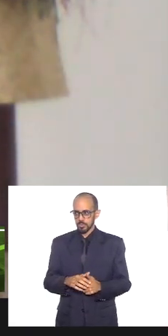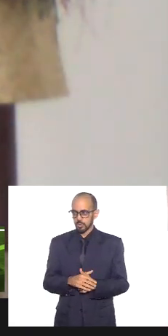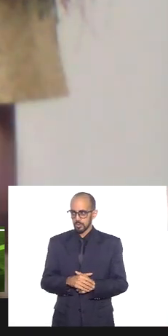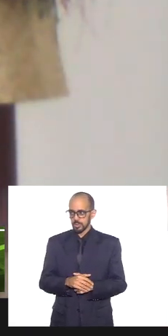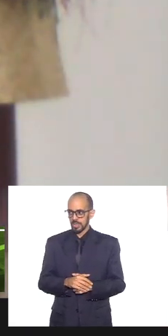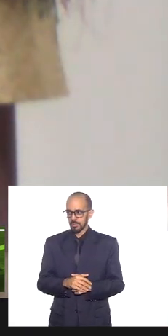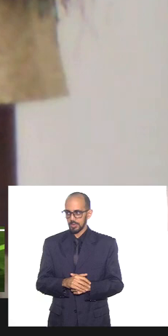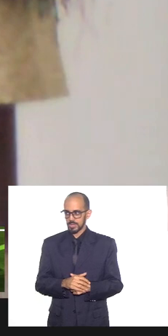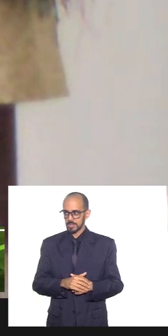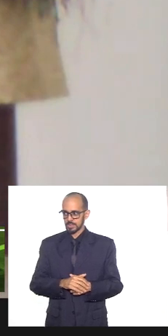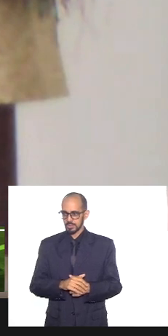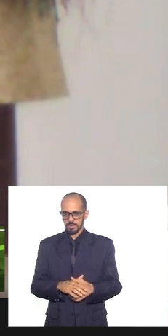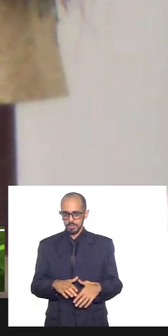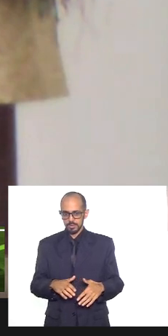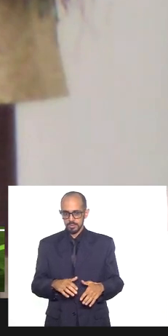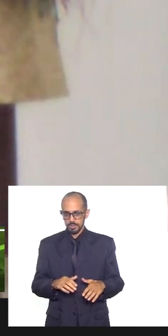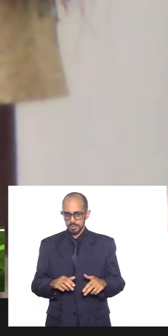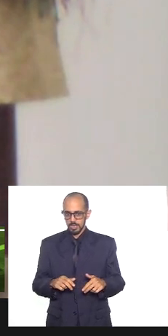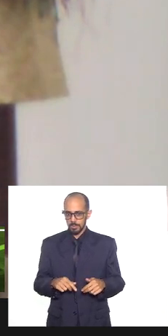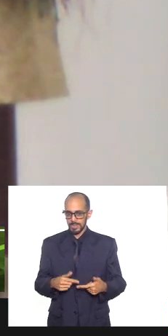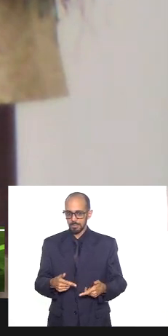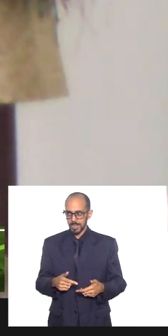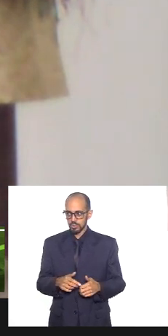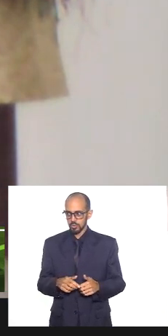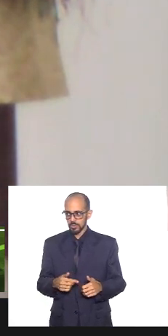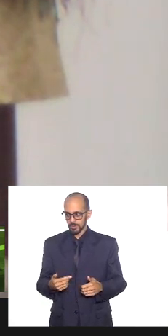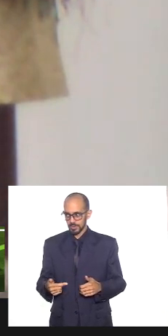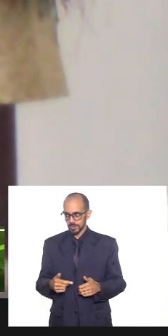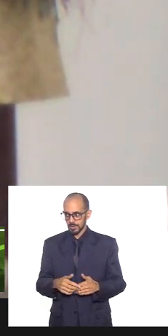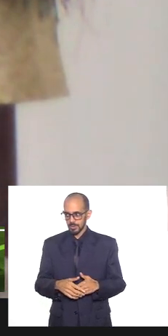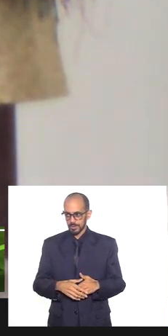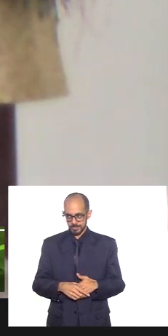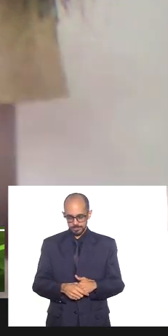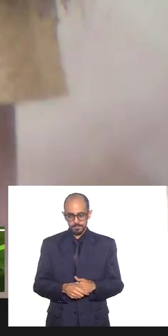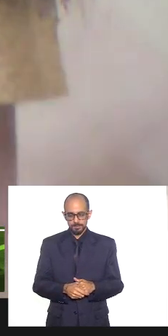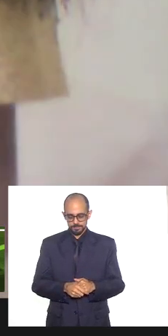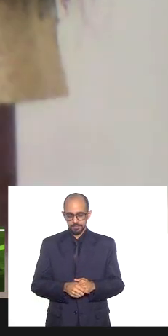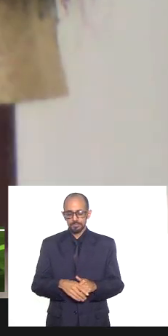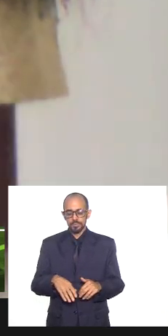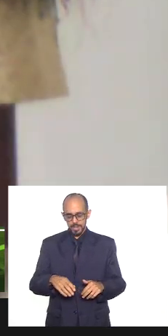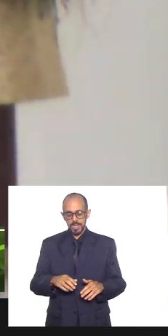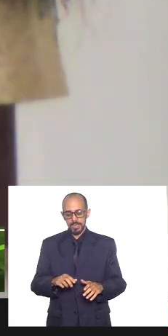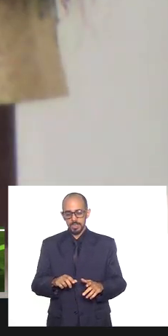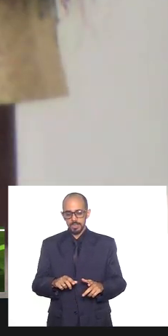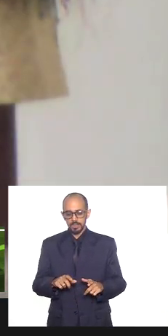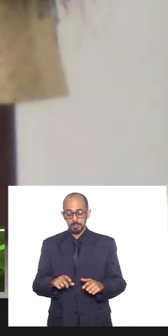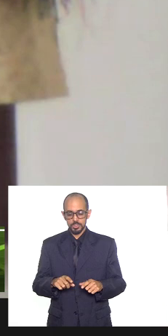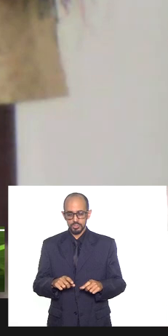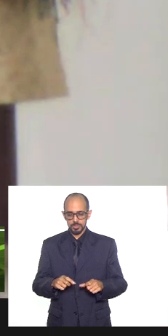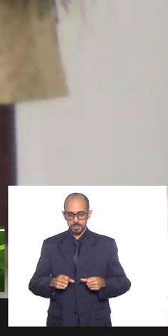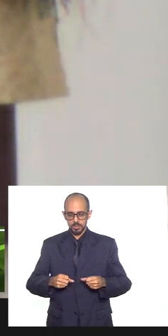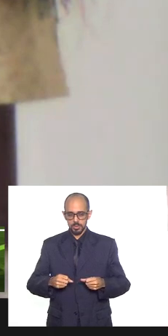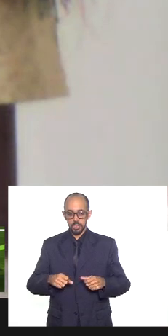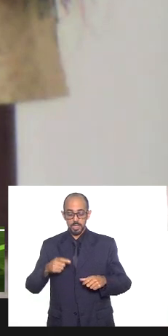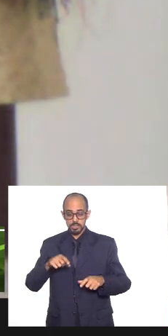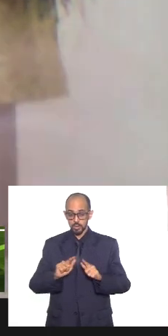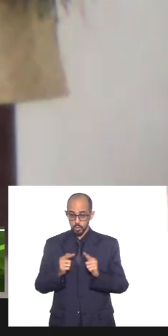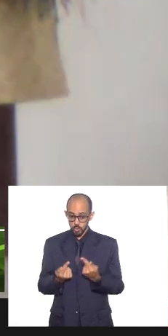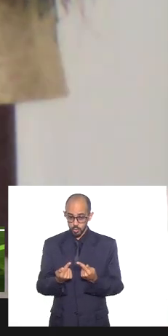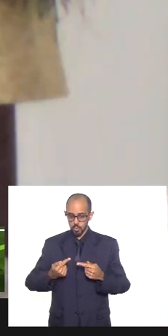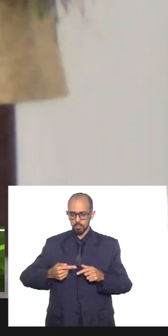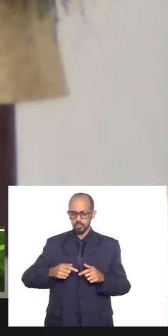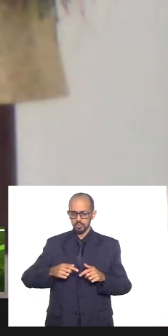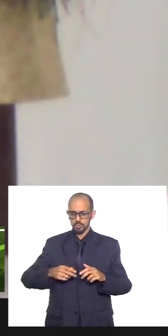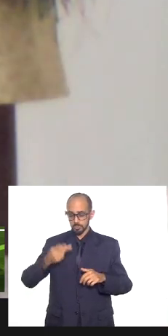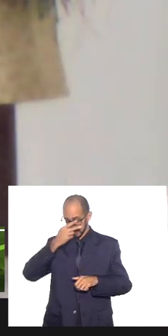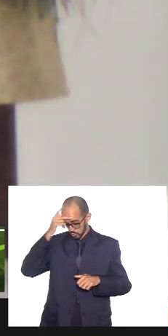o estado-nação com a colonialidade ele é mantenedor ele tem os grupos e pessoas e instituições